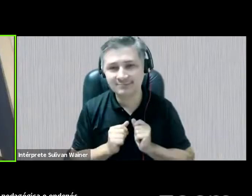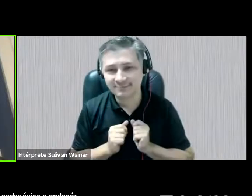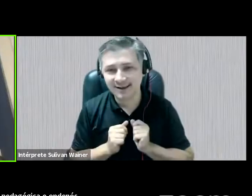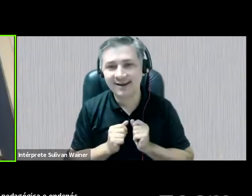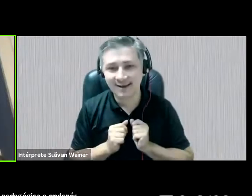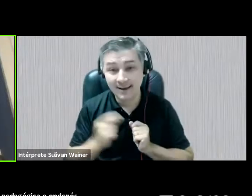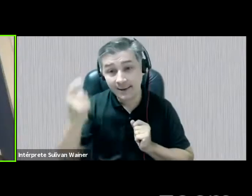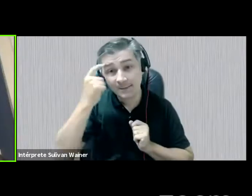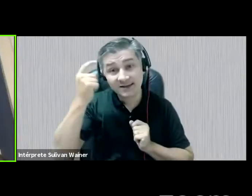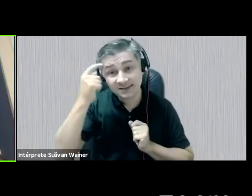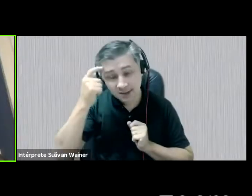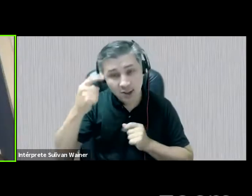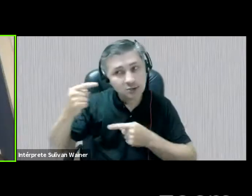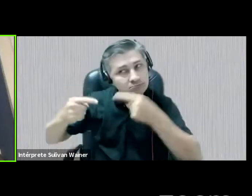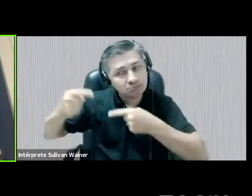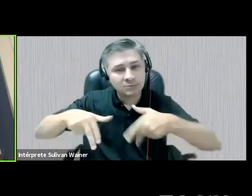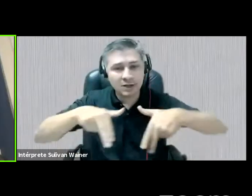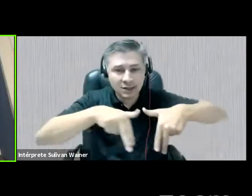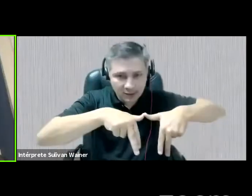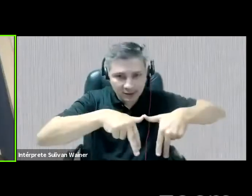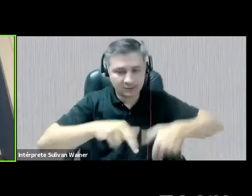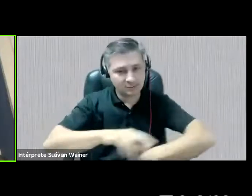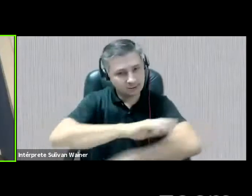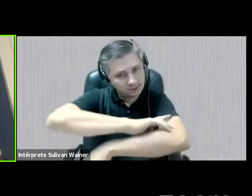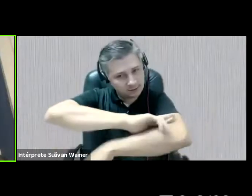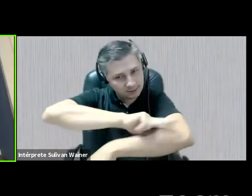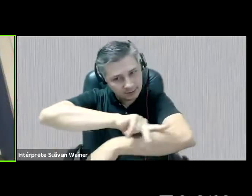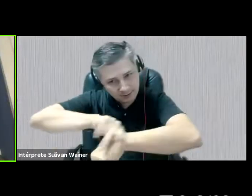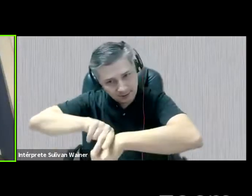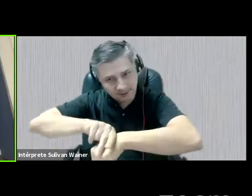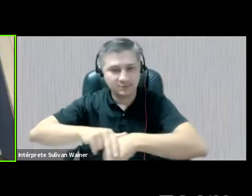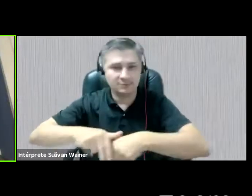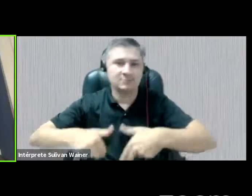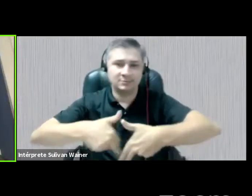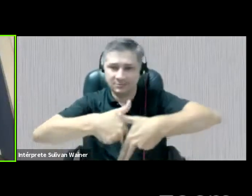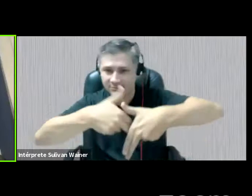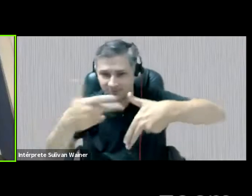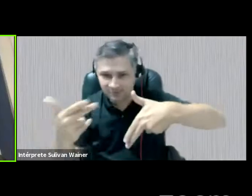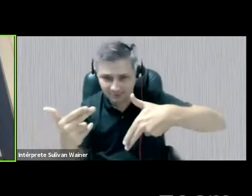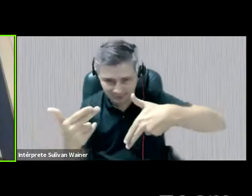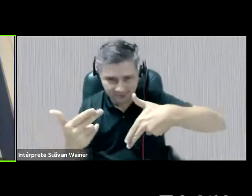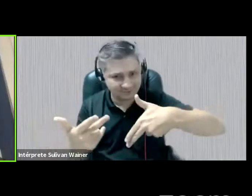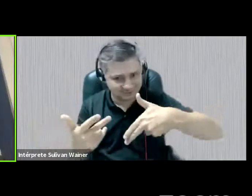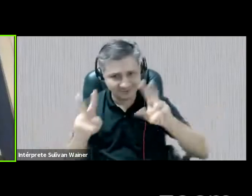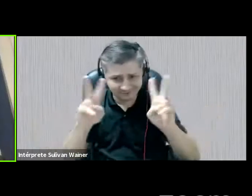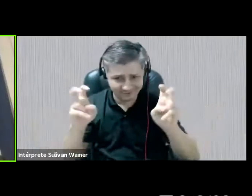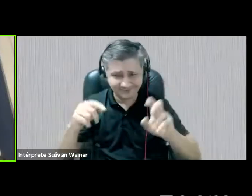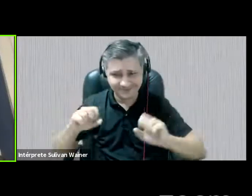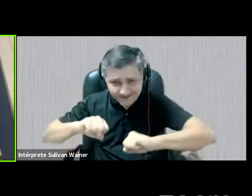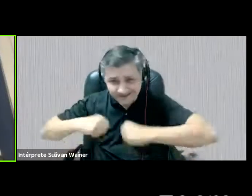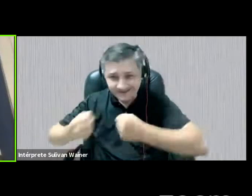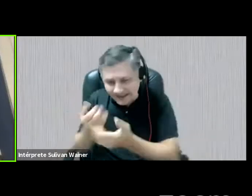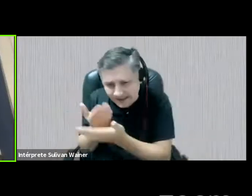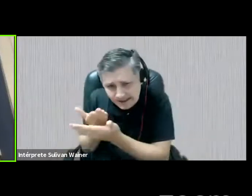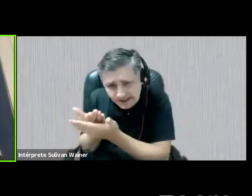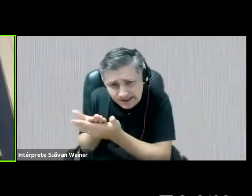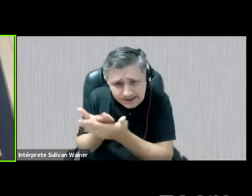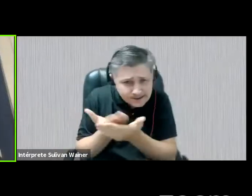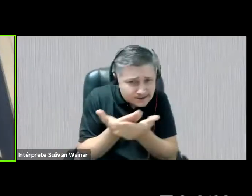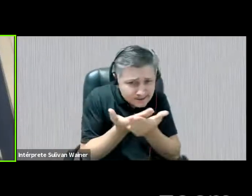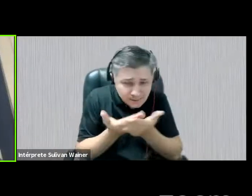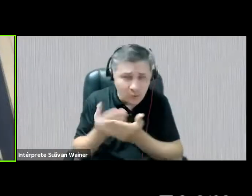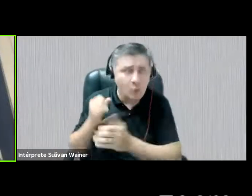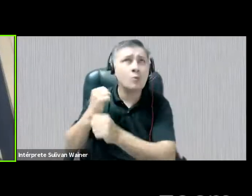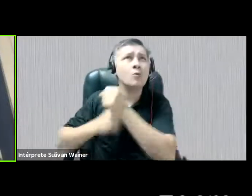discussão de gênero e raça e etnia, né, então, nós nos debruçamos em meados de